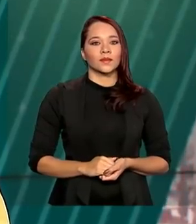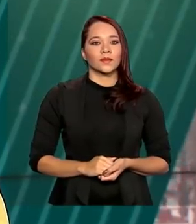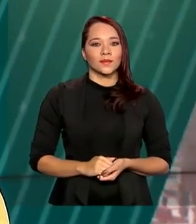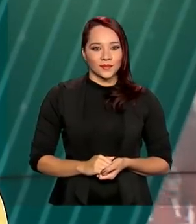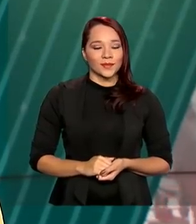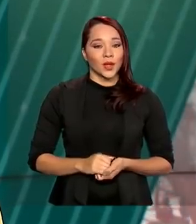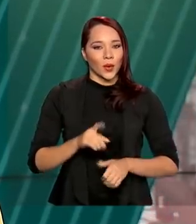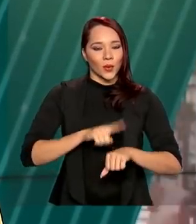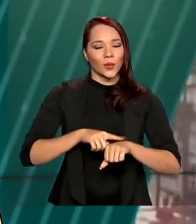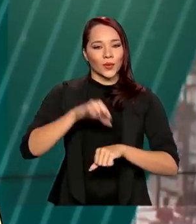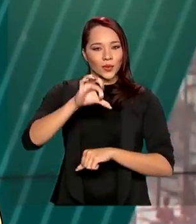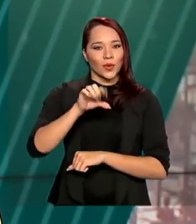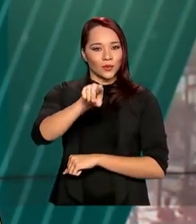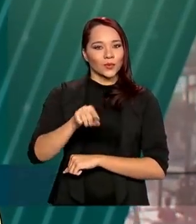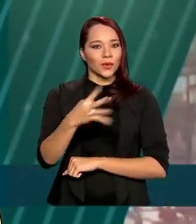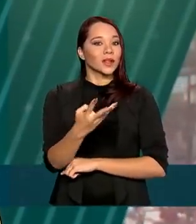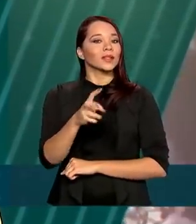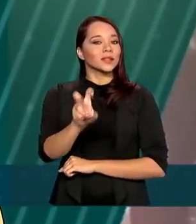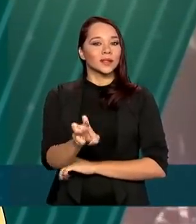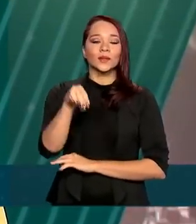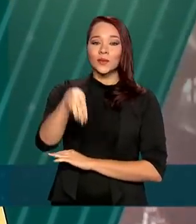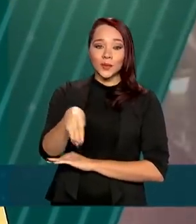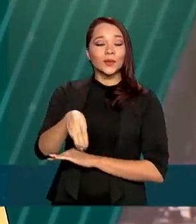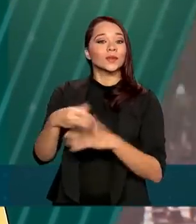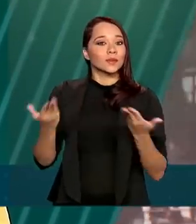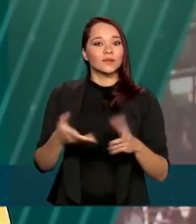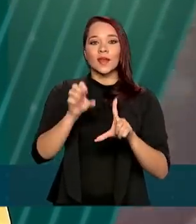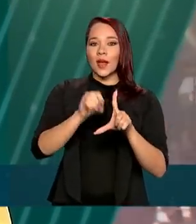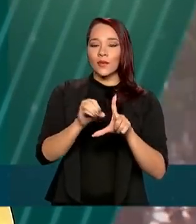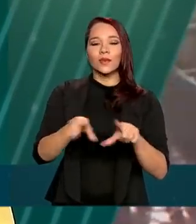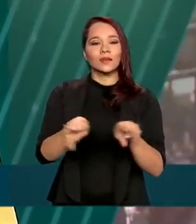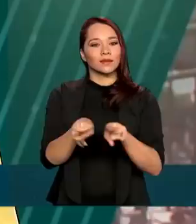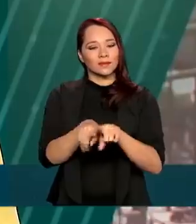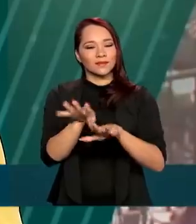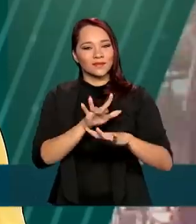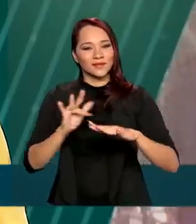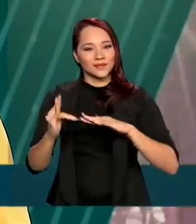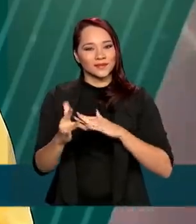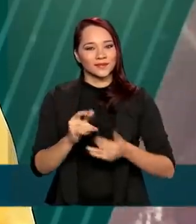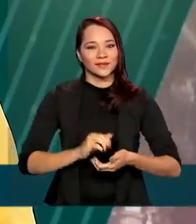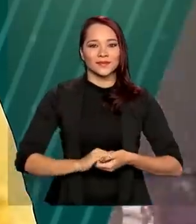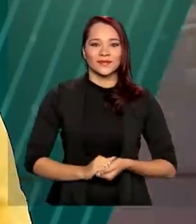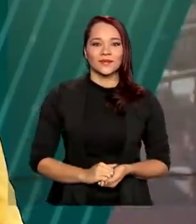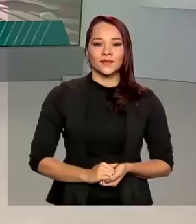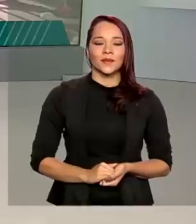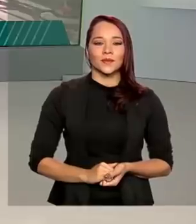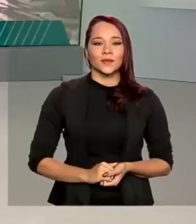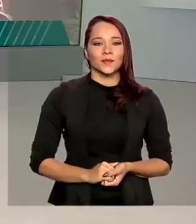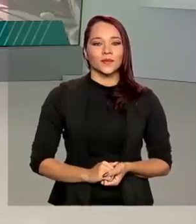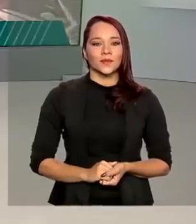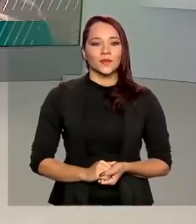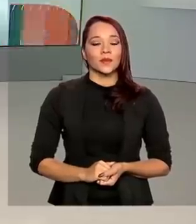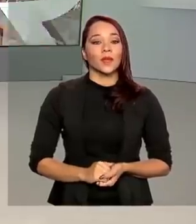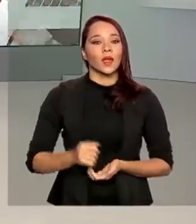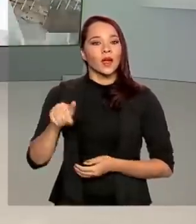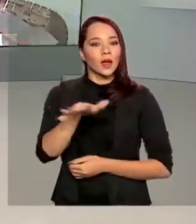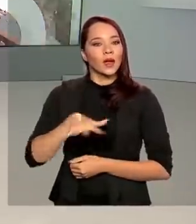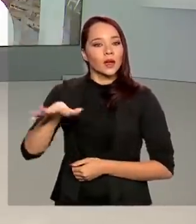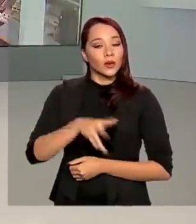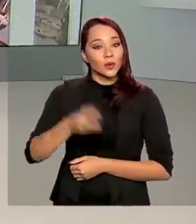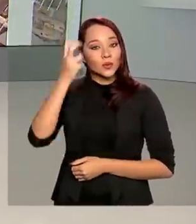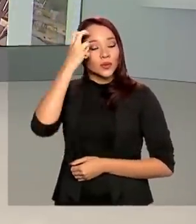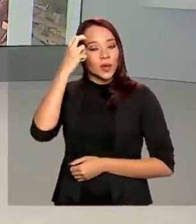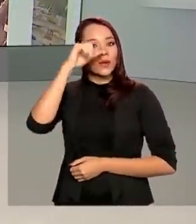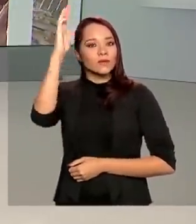São 9 horas e 45 minutos. Nós estamos ao vivo também pelas redes sociais. O setor cultural